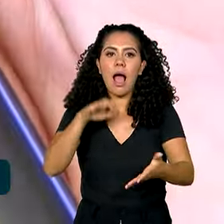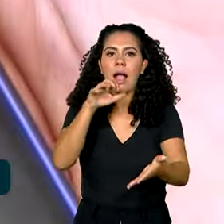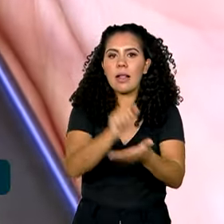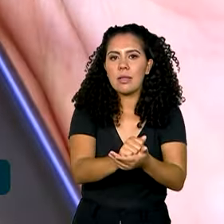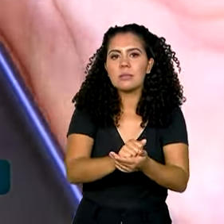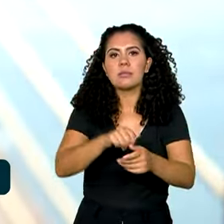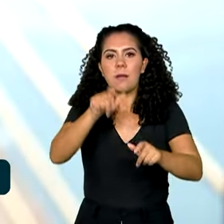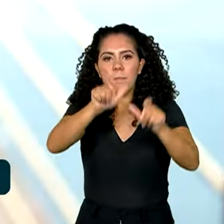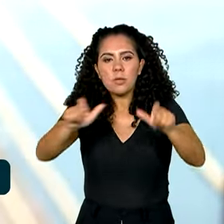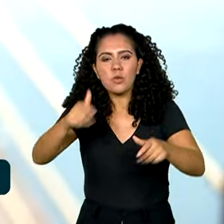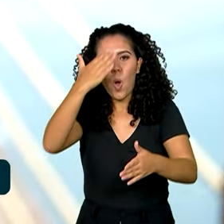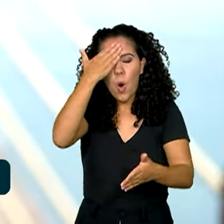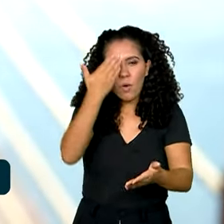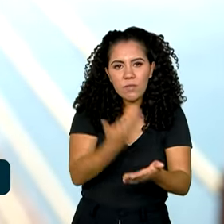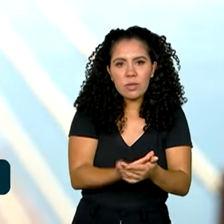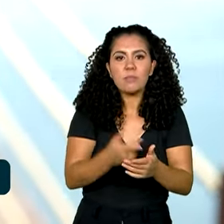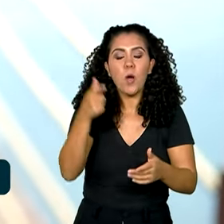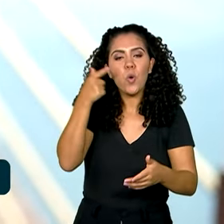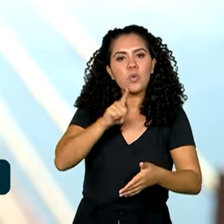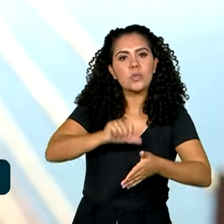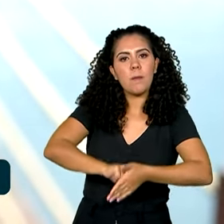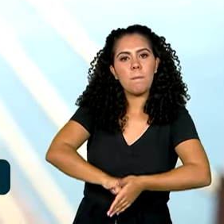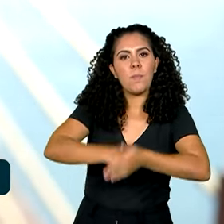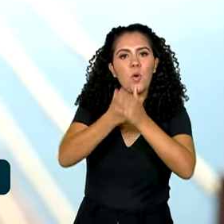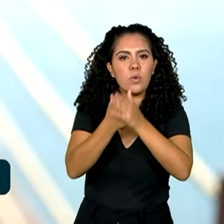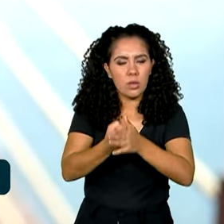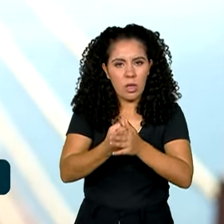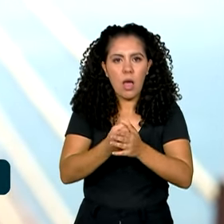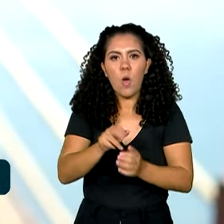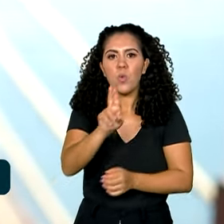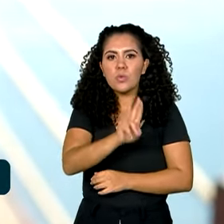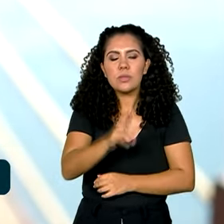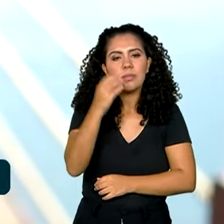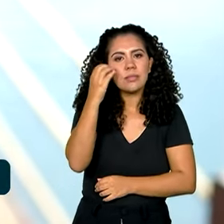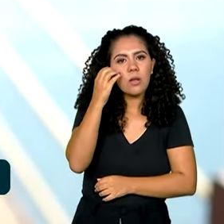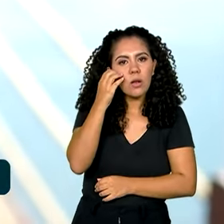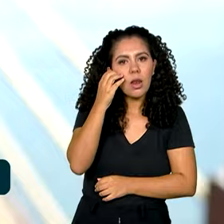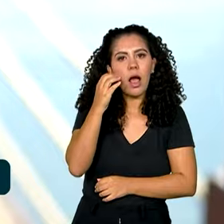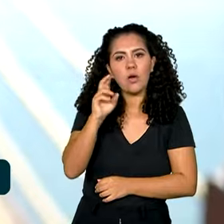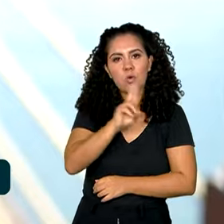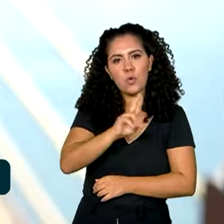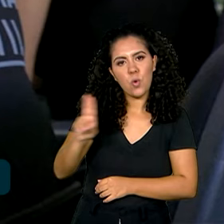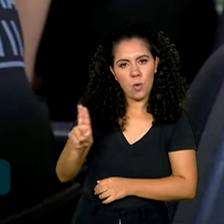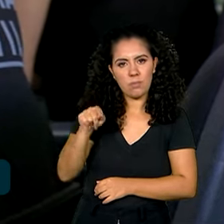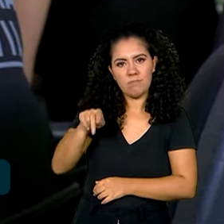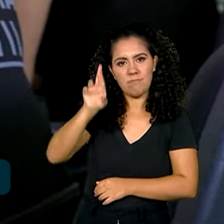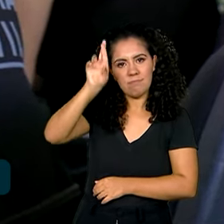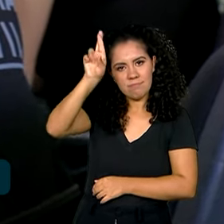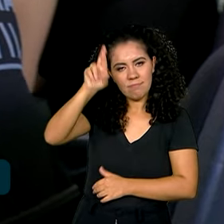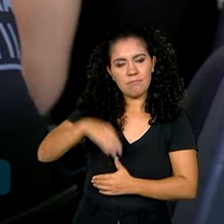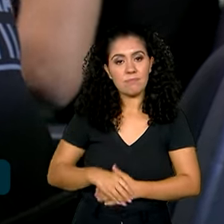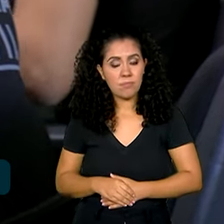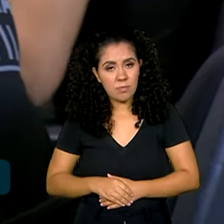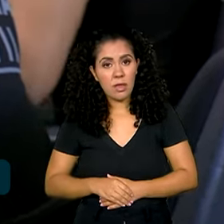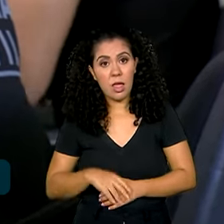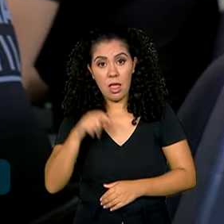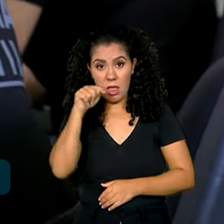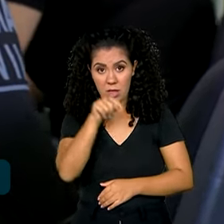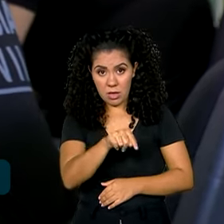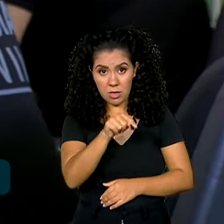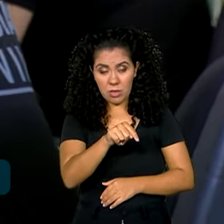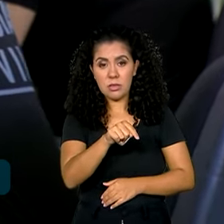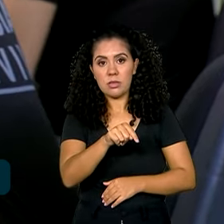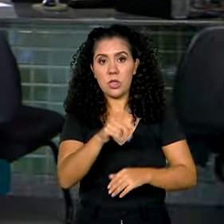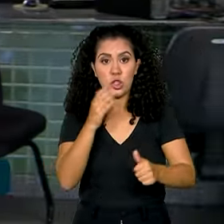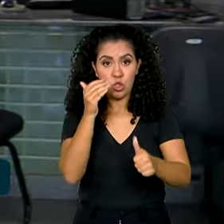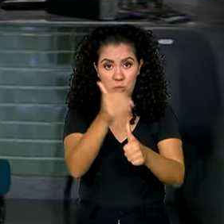confiança para que façam o bloqueio usando o próprio celular em nome do dono da conta. A ferramenta não substitui o